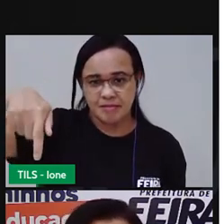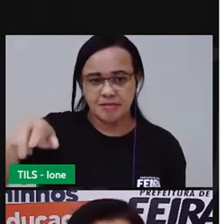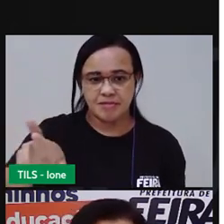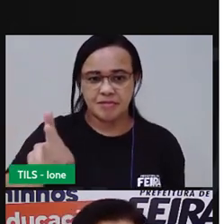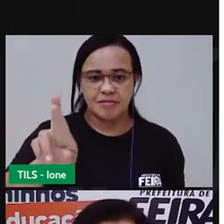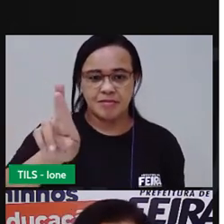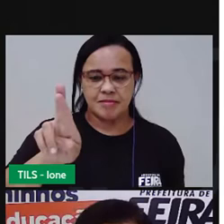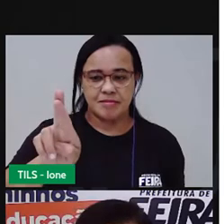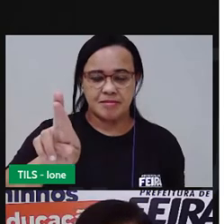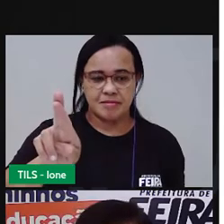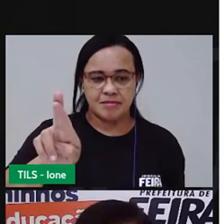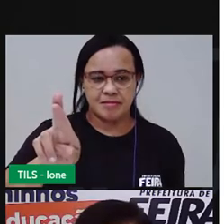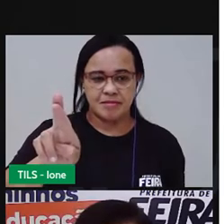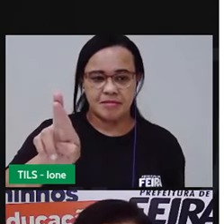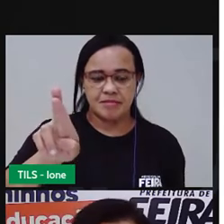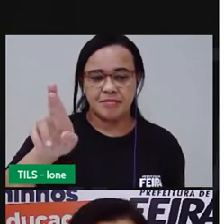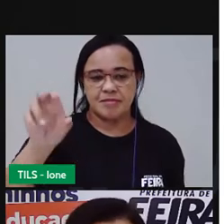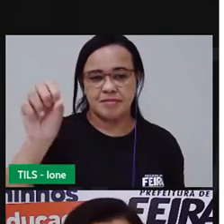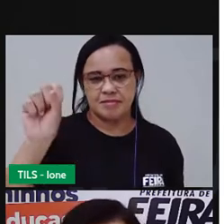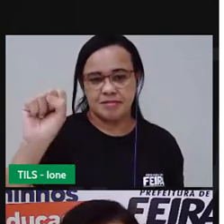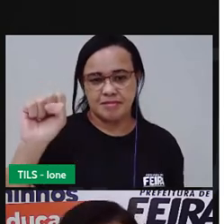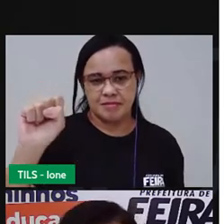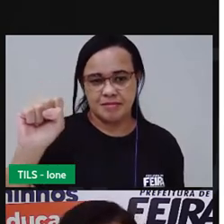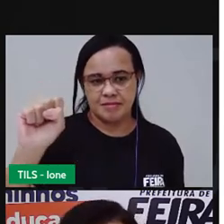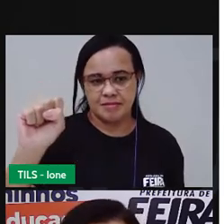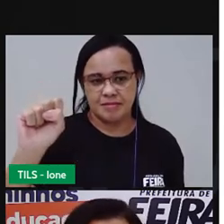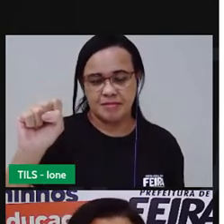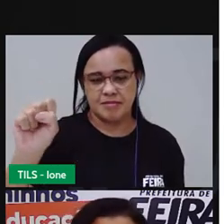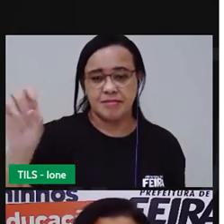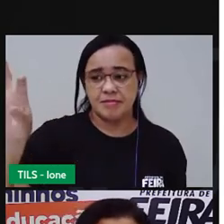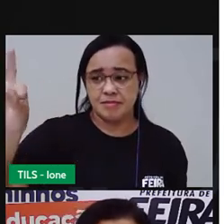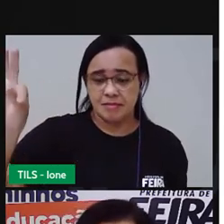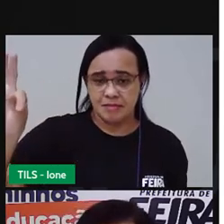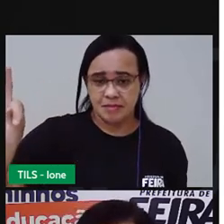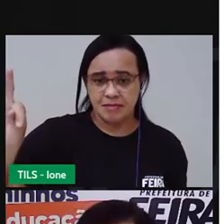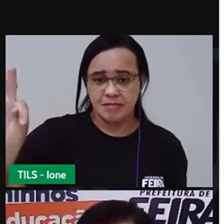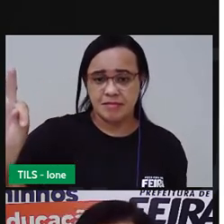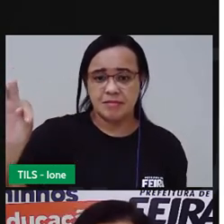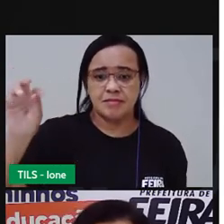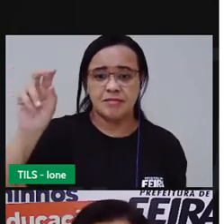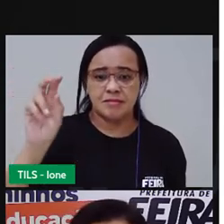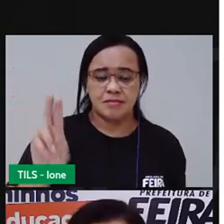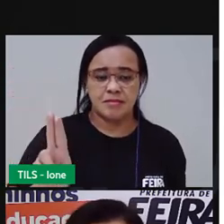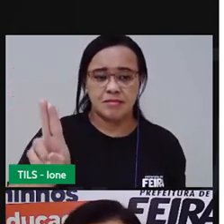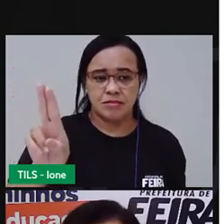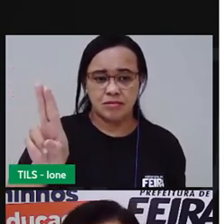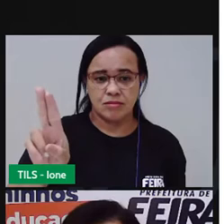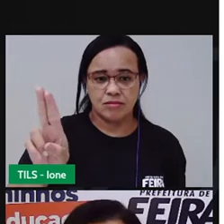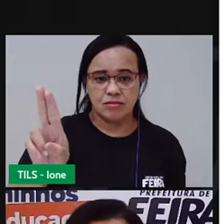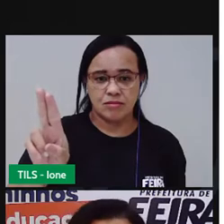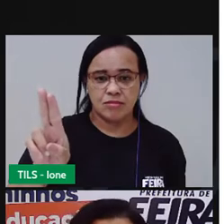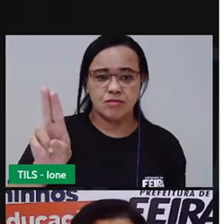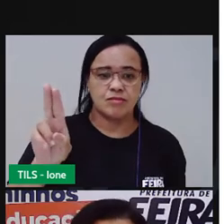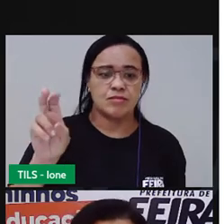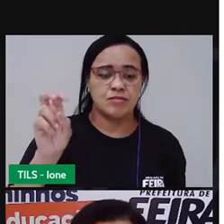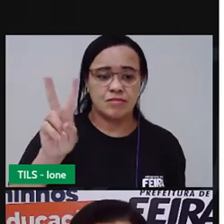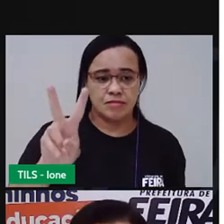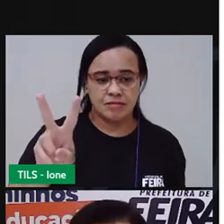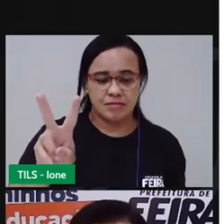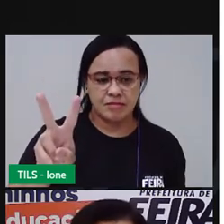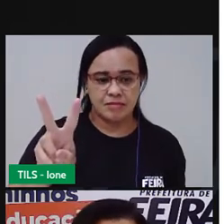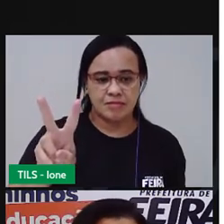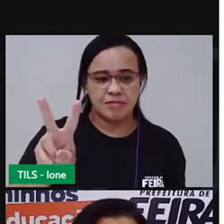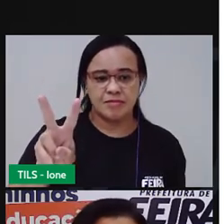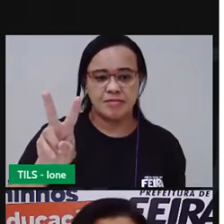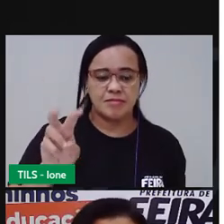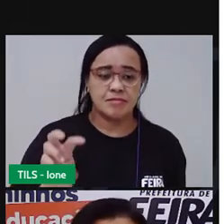Rê C T U V